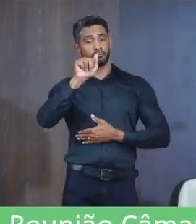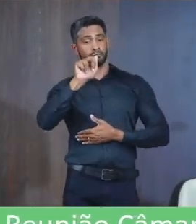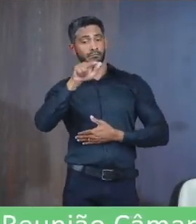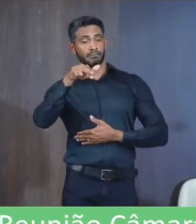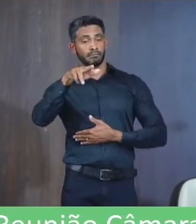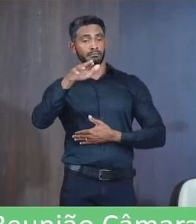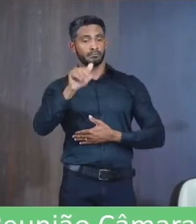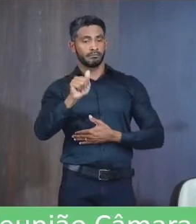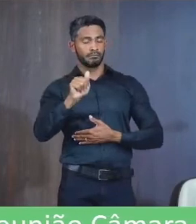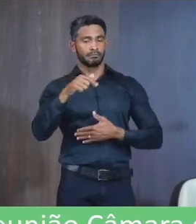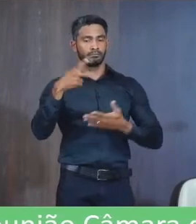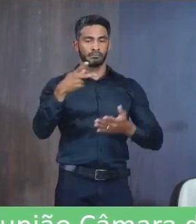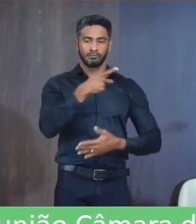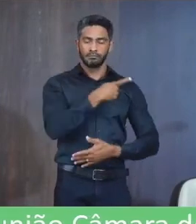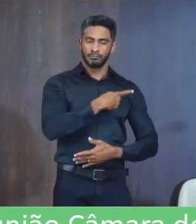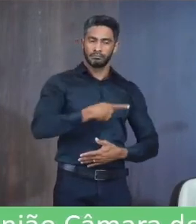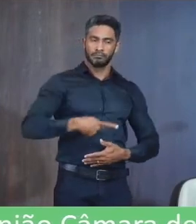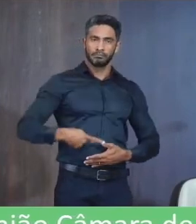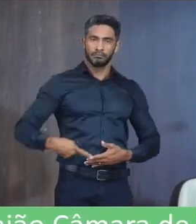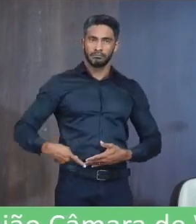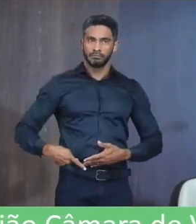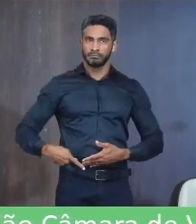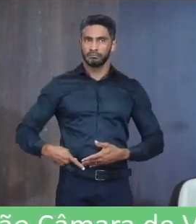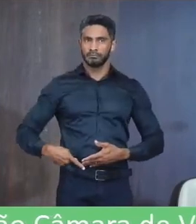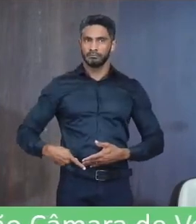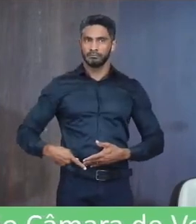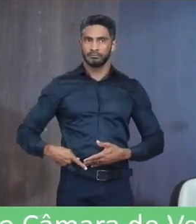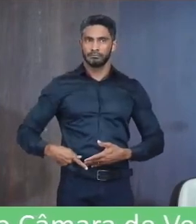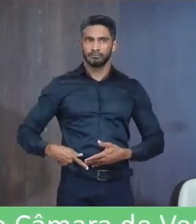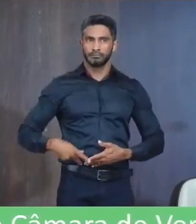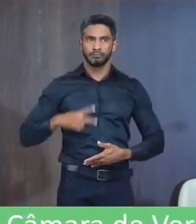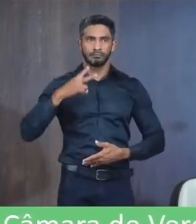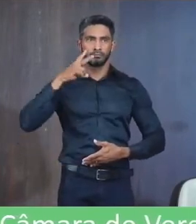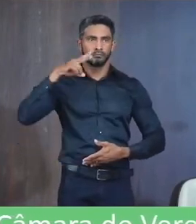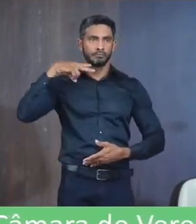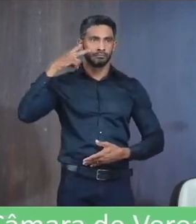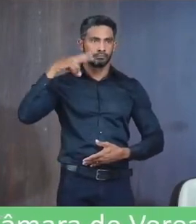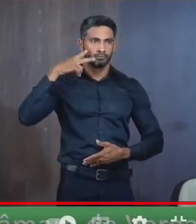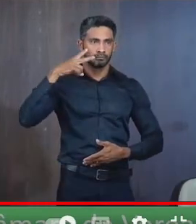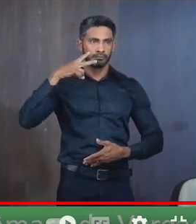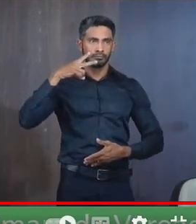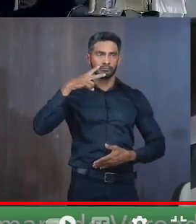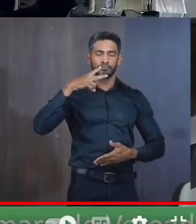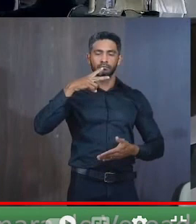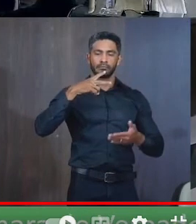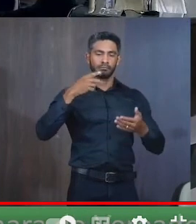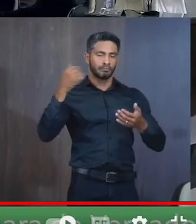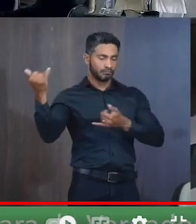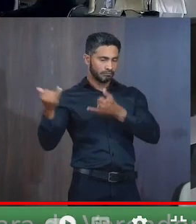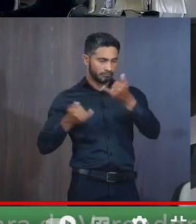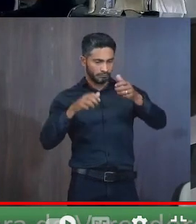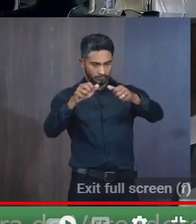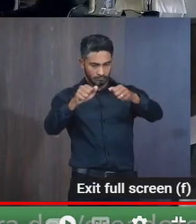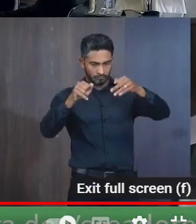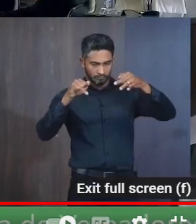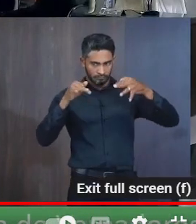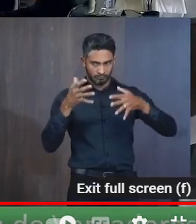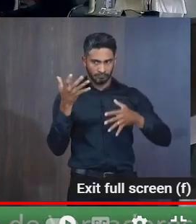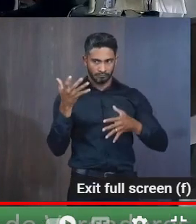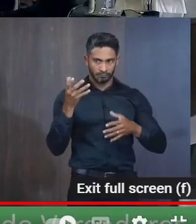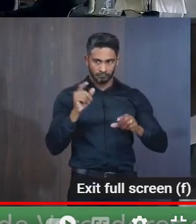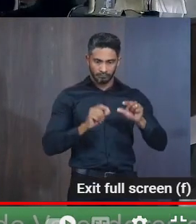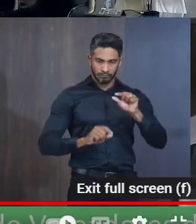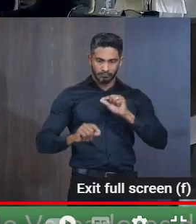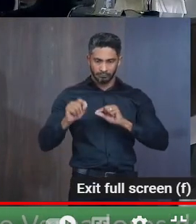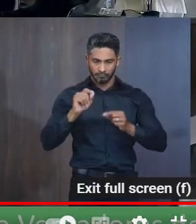Excelente senhor presidente A vereadora Subassinada Vem após ouvir o plenário Na forma regimental Requerer